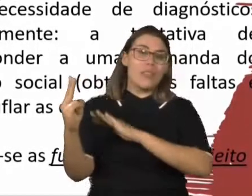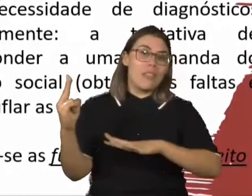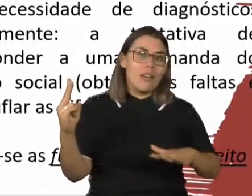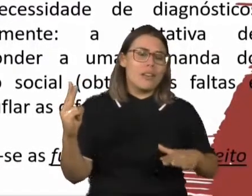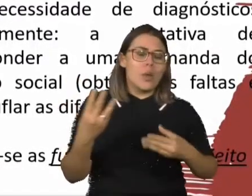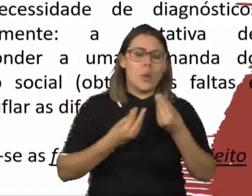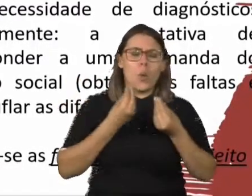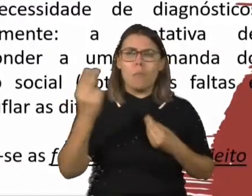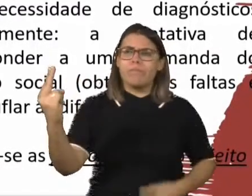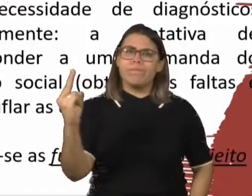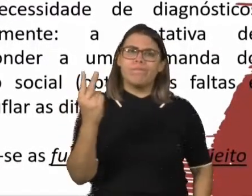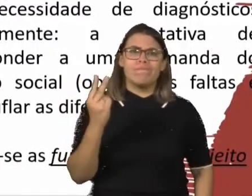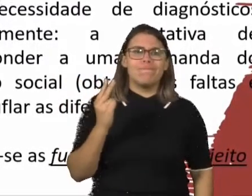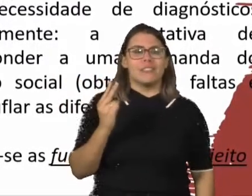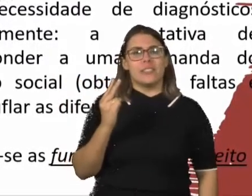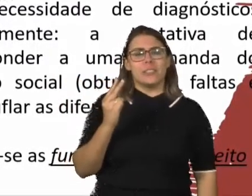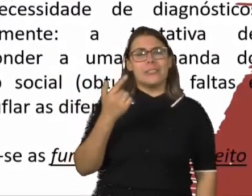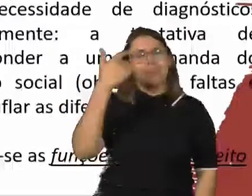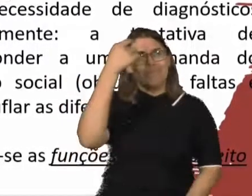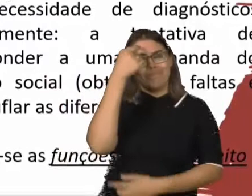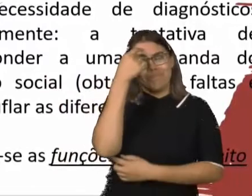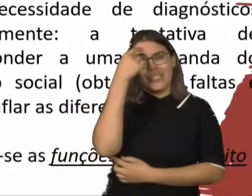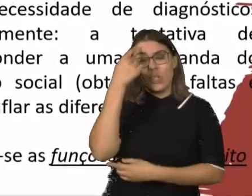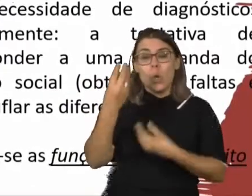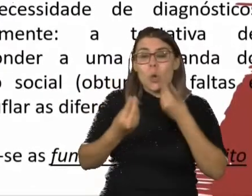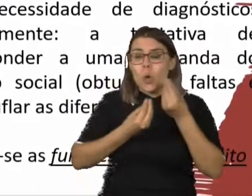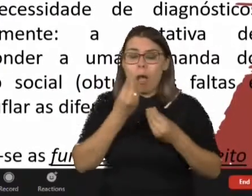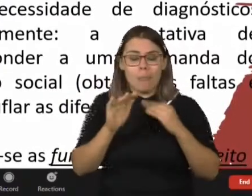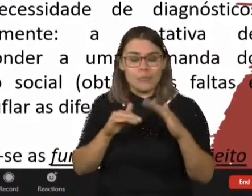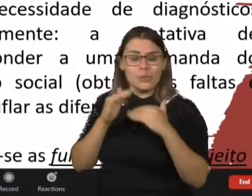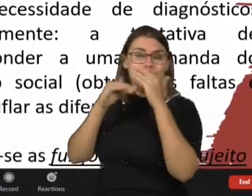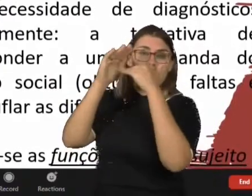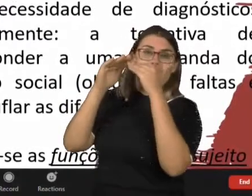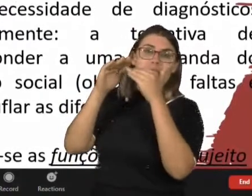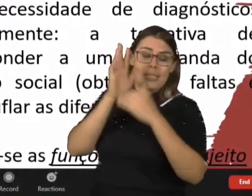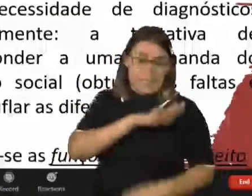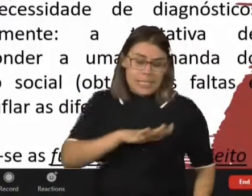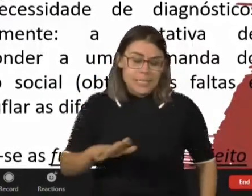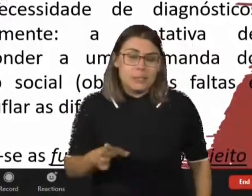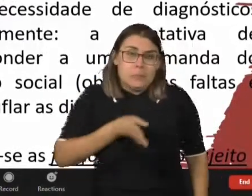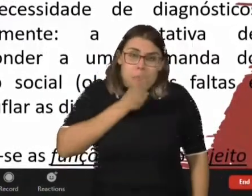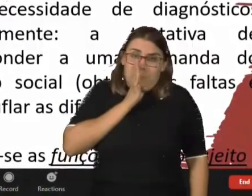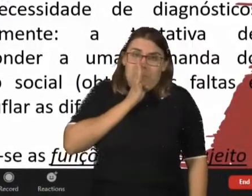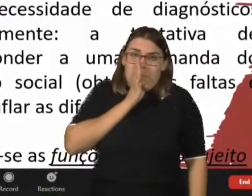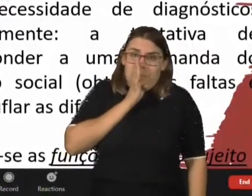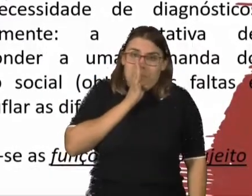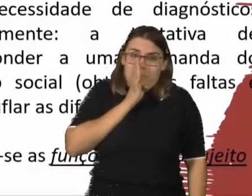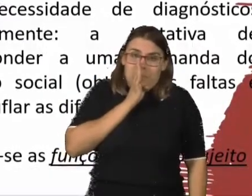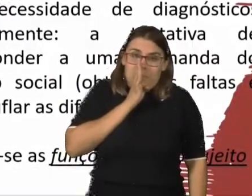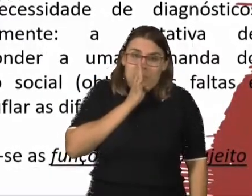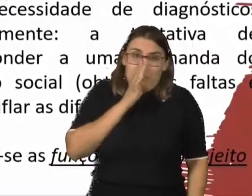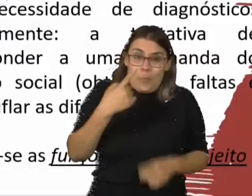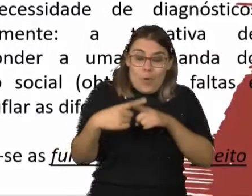que a gente diz que a criança, ainda nesse processo de desenvolvimento, ela é muito mais falada do que falante, porque há sempre um